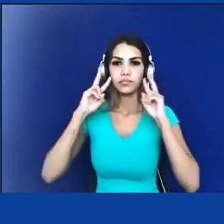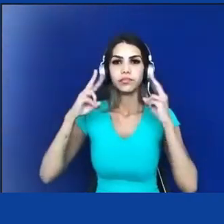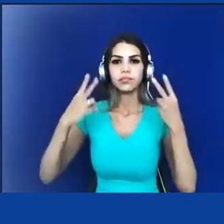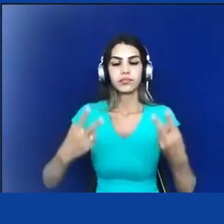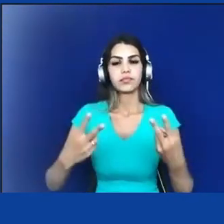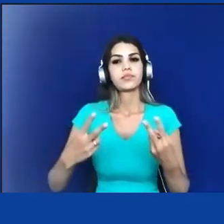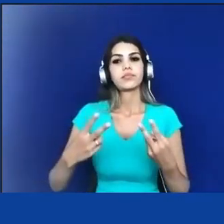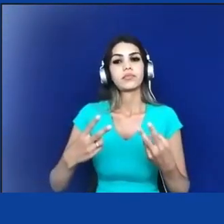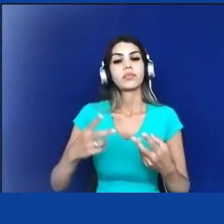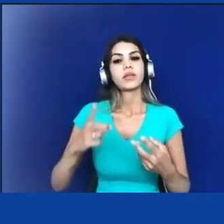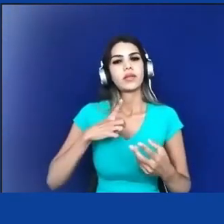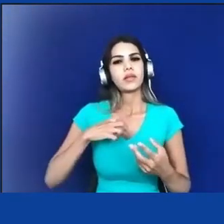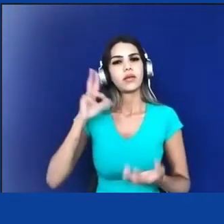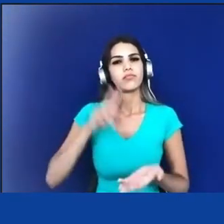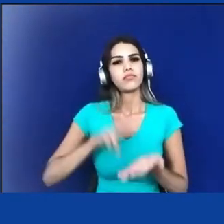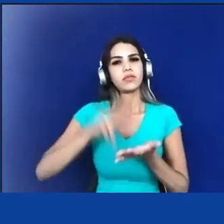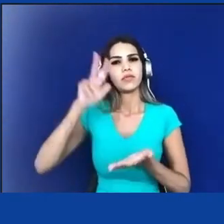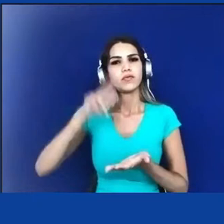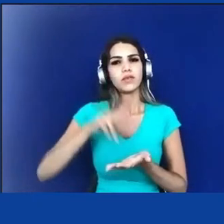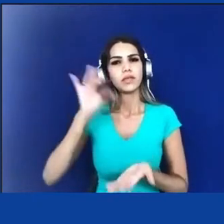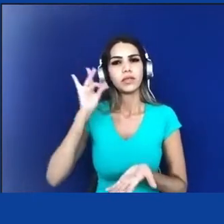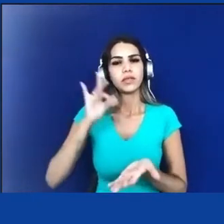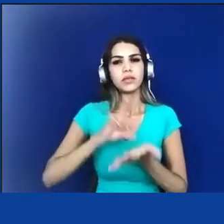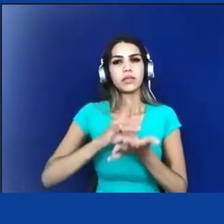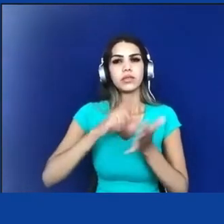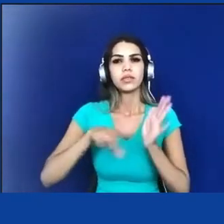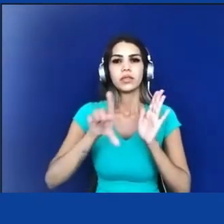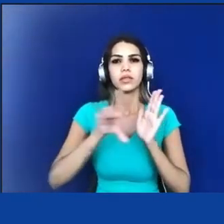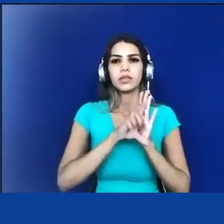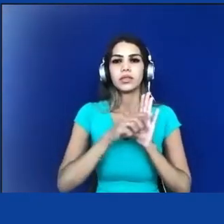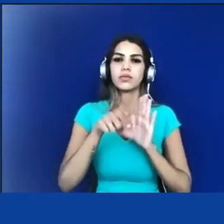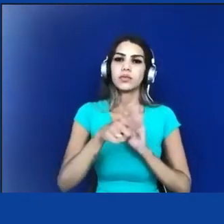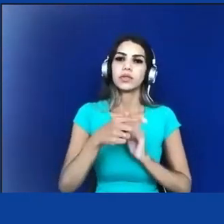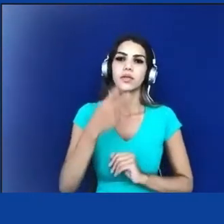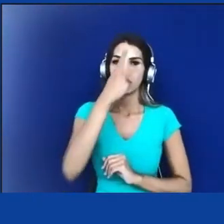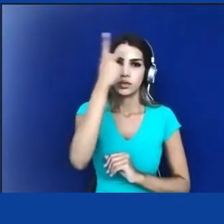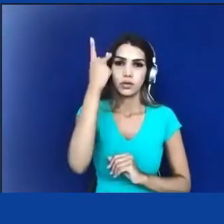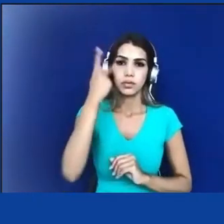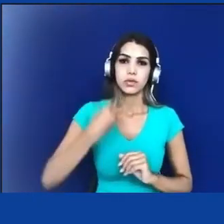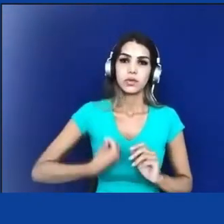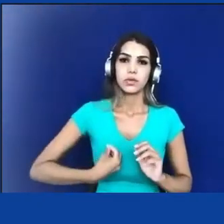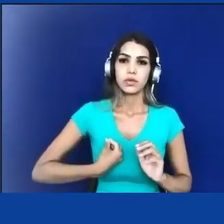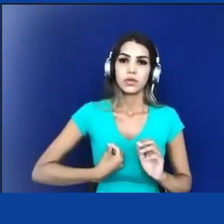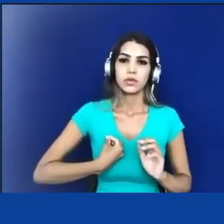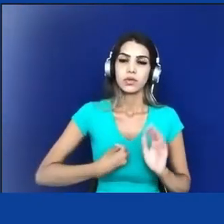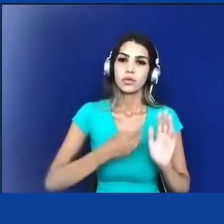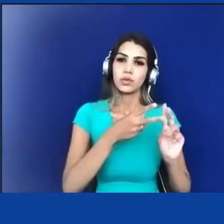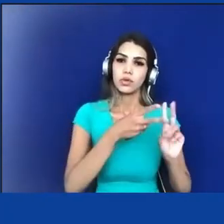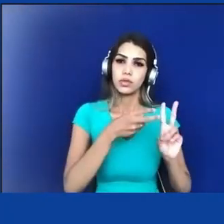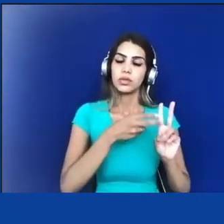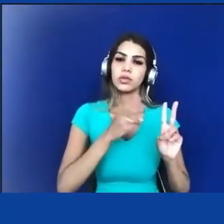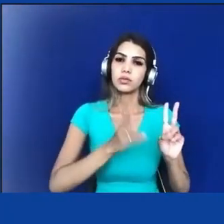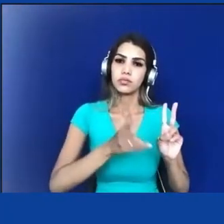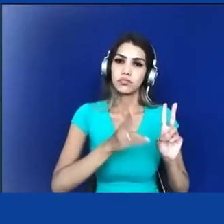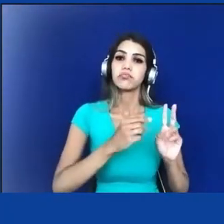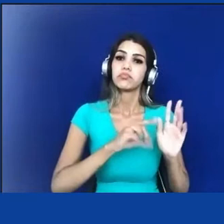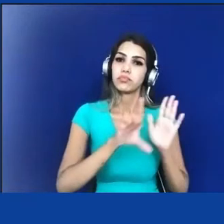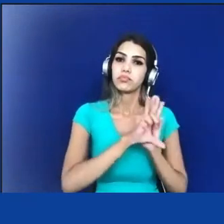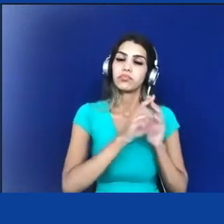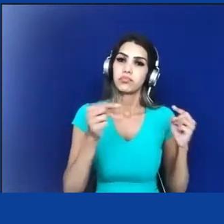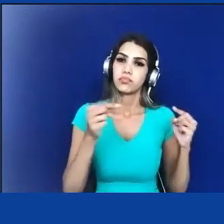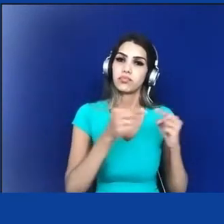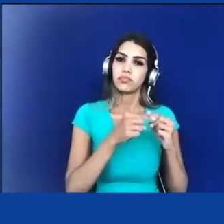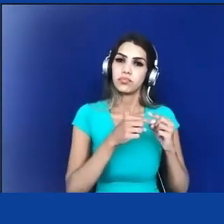legitimidade dos povos indígenas estarem ali inclusive legalmente né então reservaram áreas